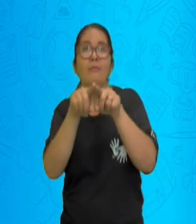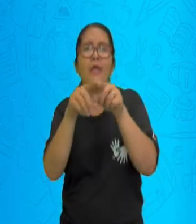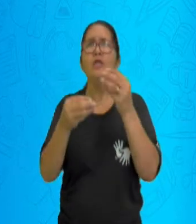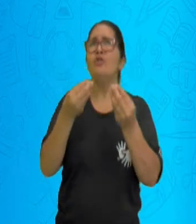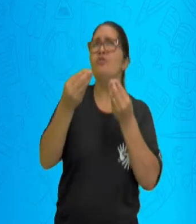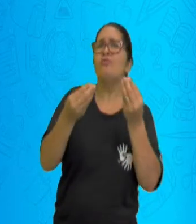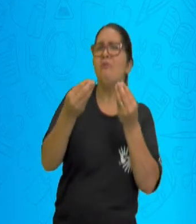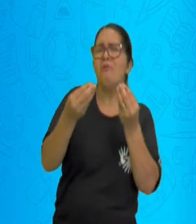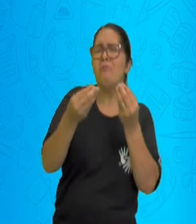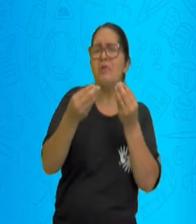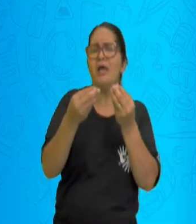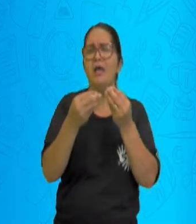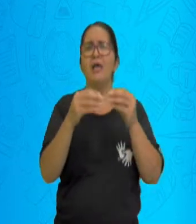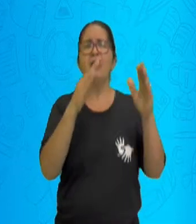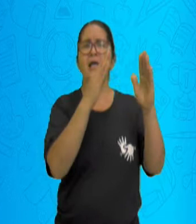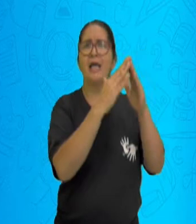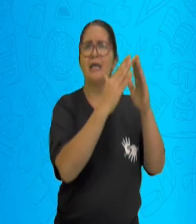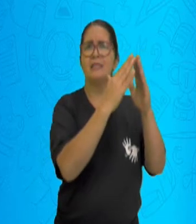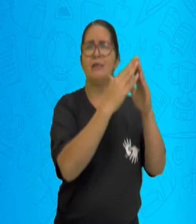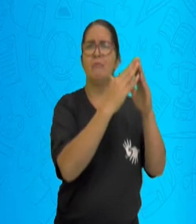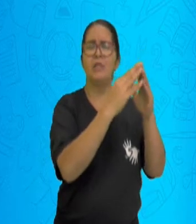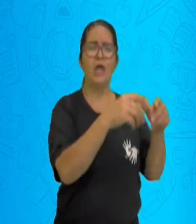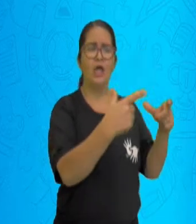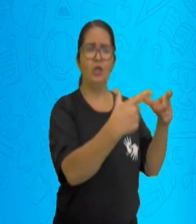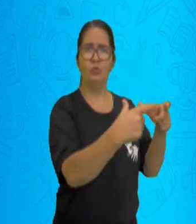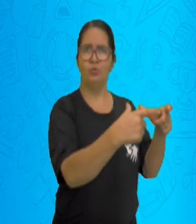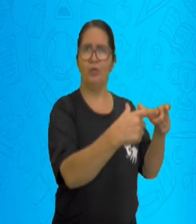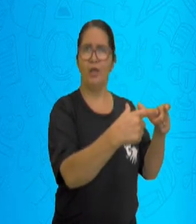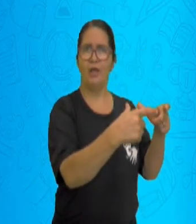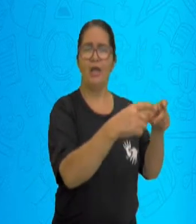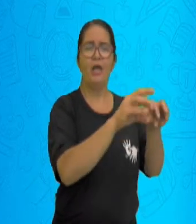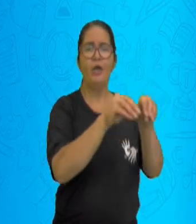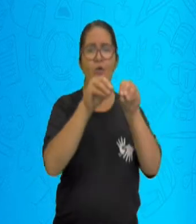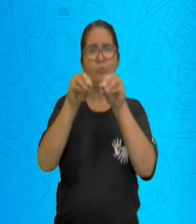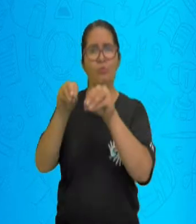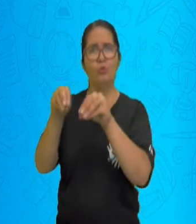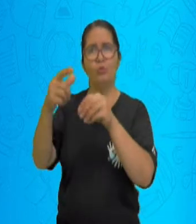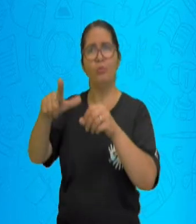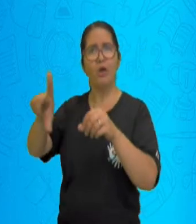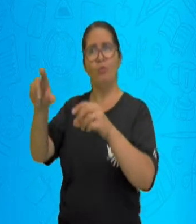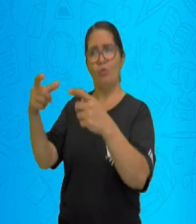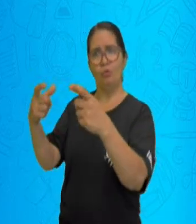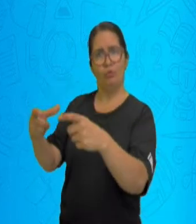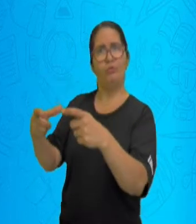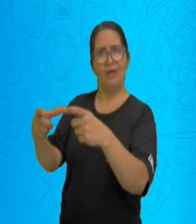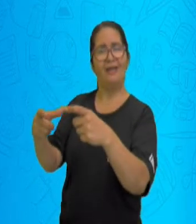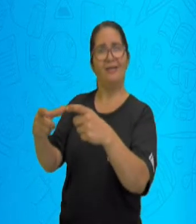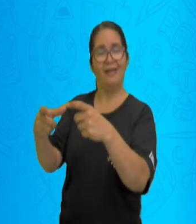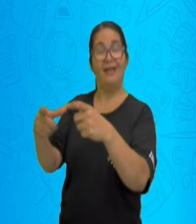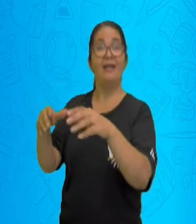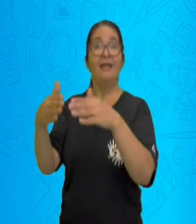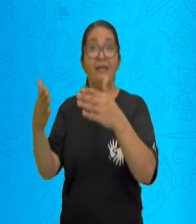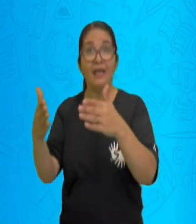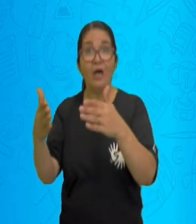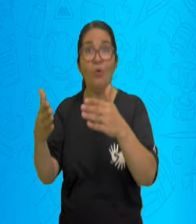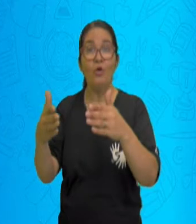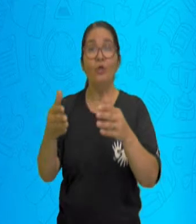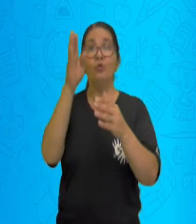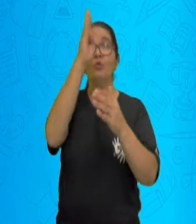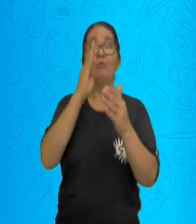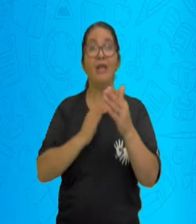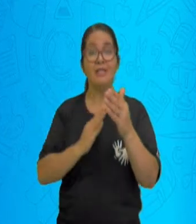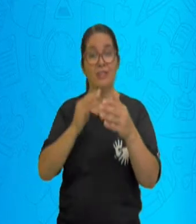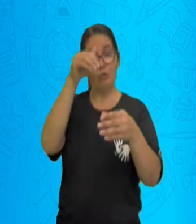de um bairro, eu posso dizer que eu estou migrando. Eu não estou rompendo aqui o território brasileiro. Essa diferença